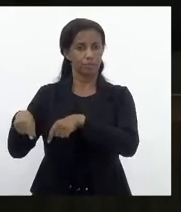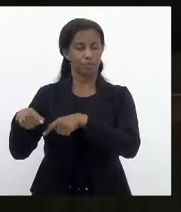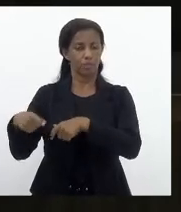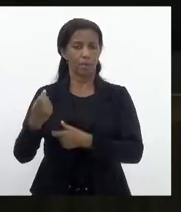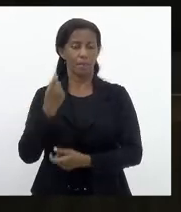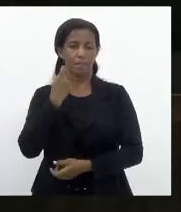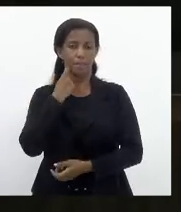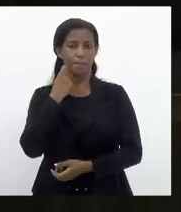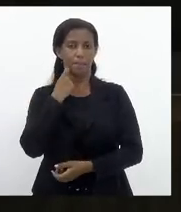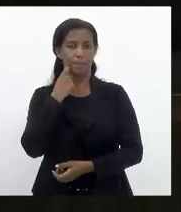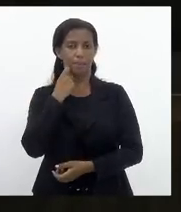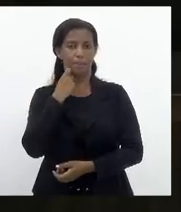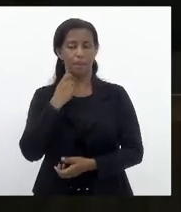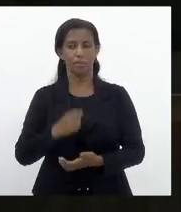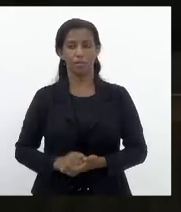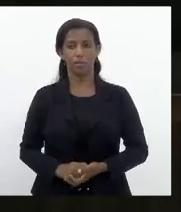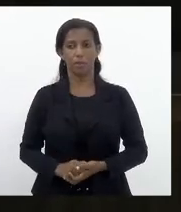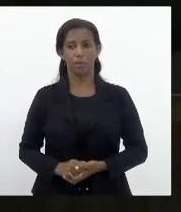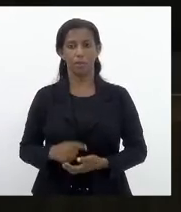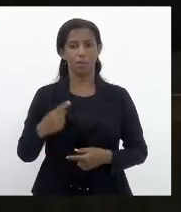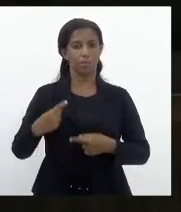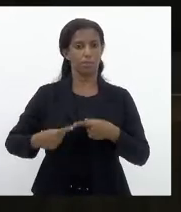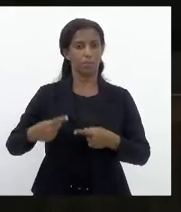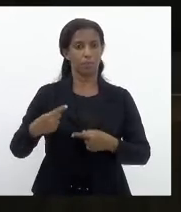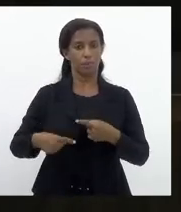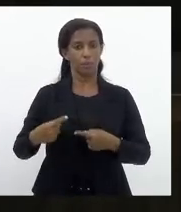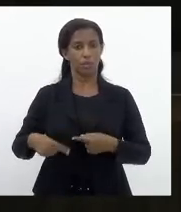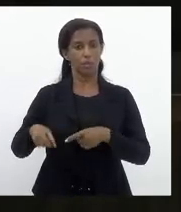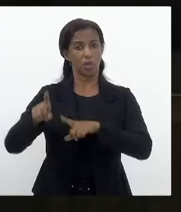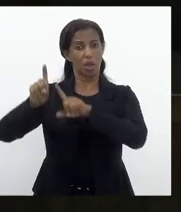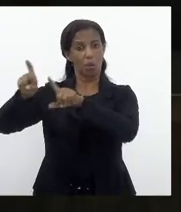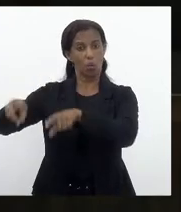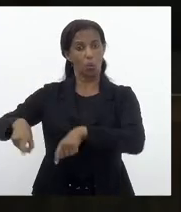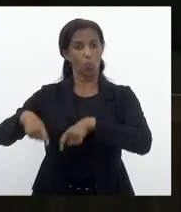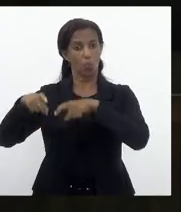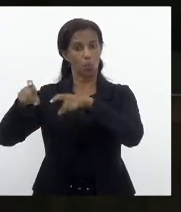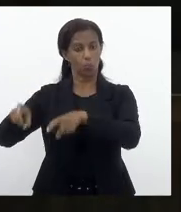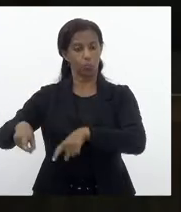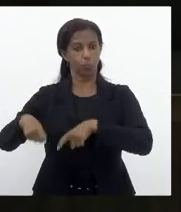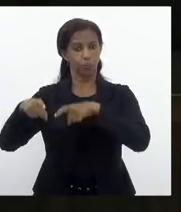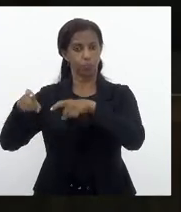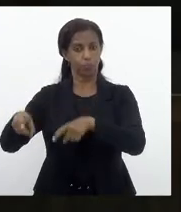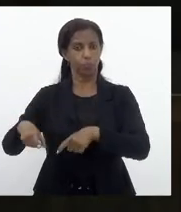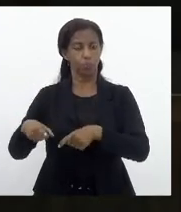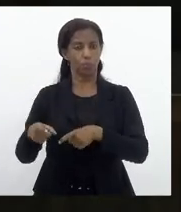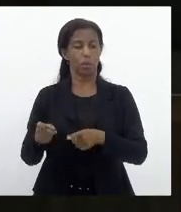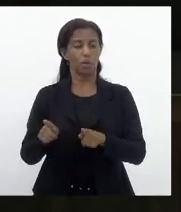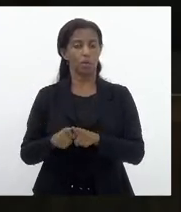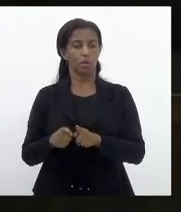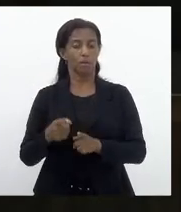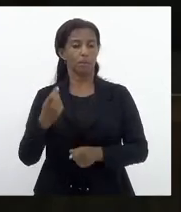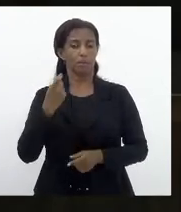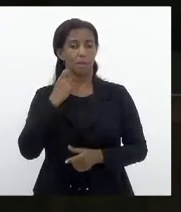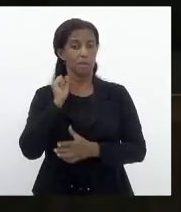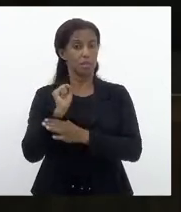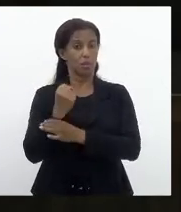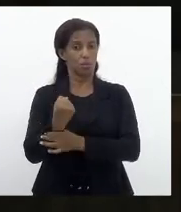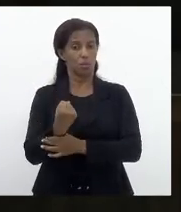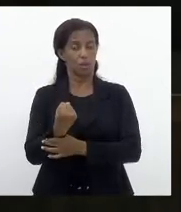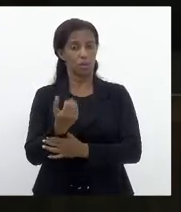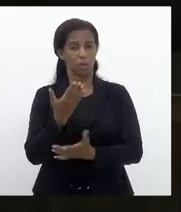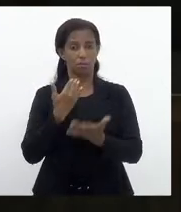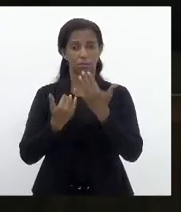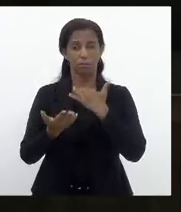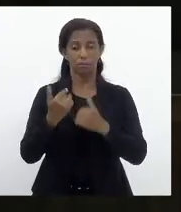pecuária e políticas rurais, agrárias e pesqueiras, de segurança alimentar, de